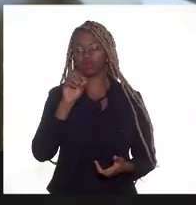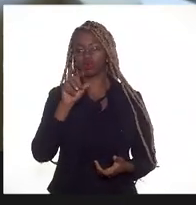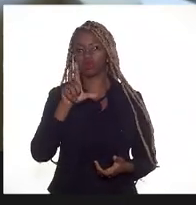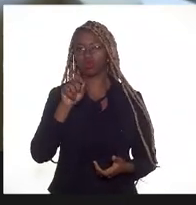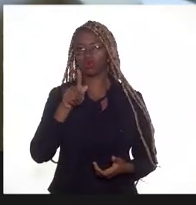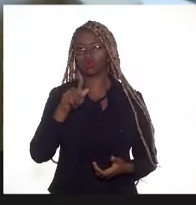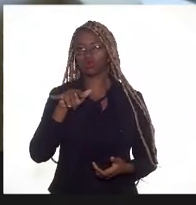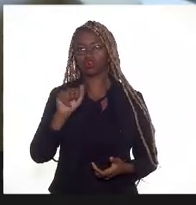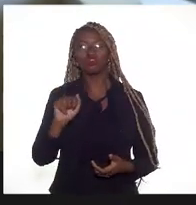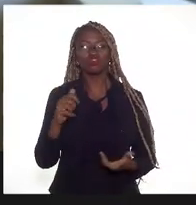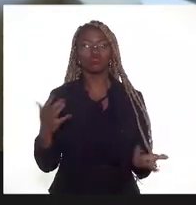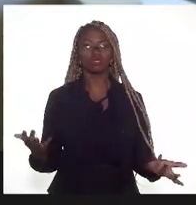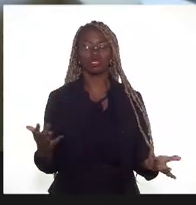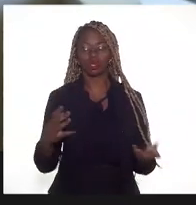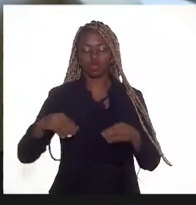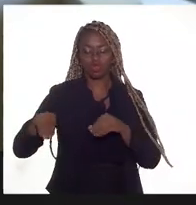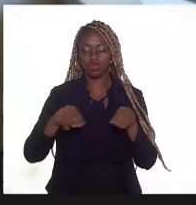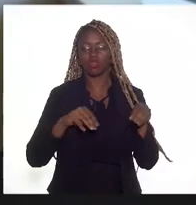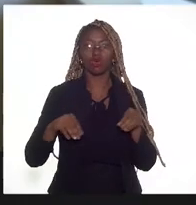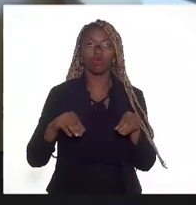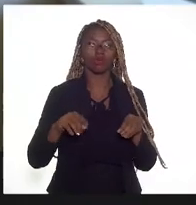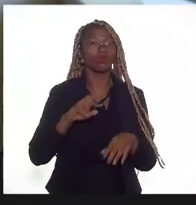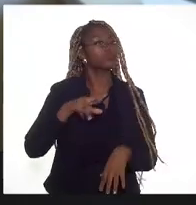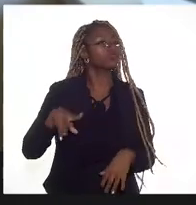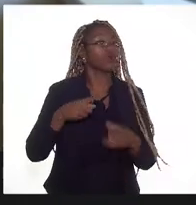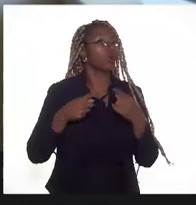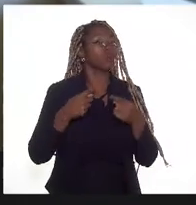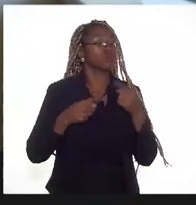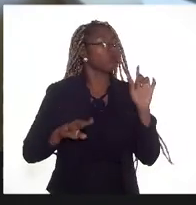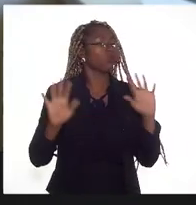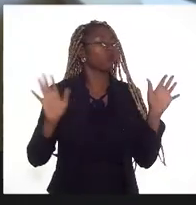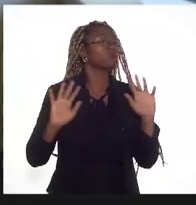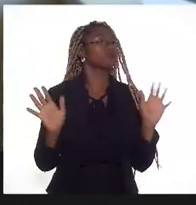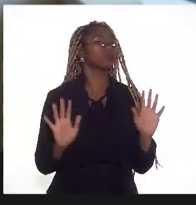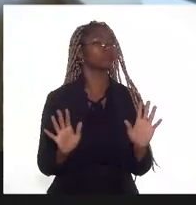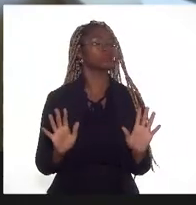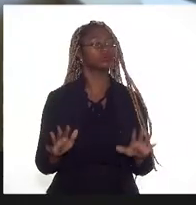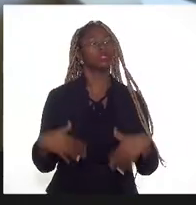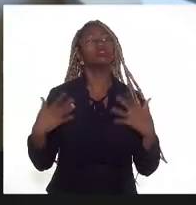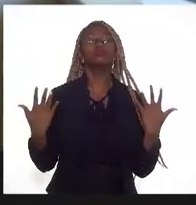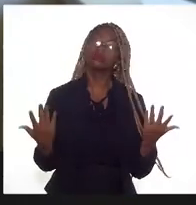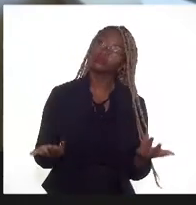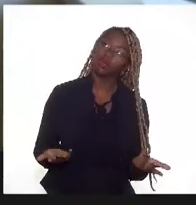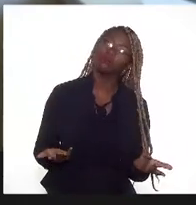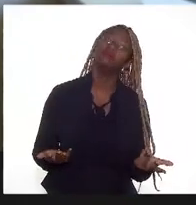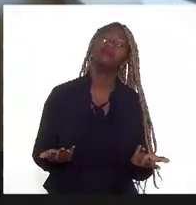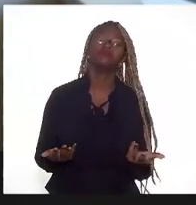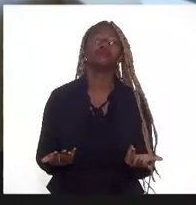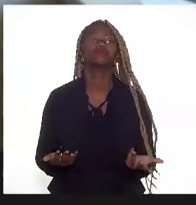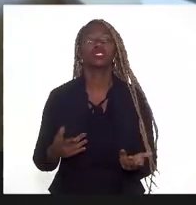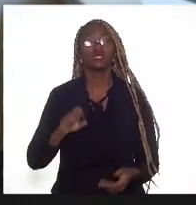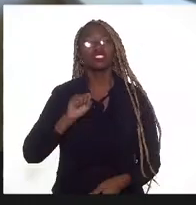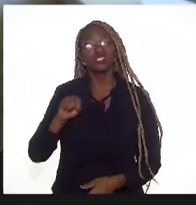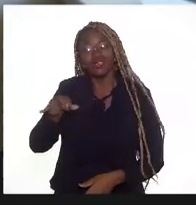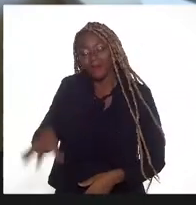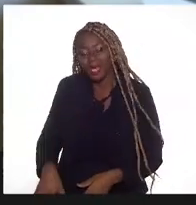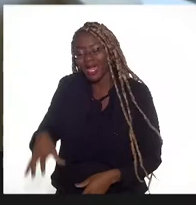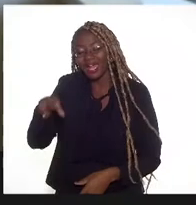com os russos. Segundo, que se extraiu agora e não utiliza agora,